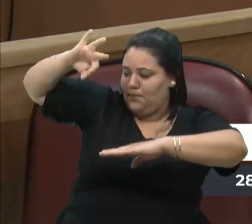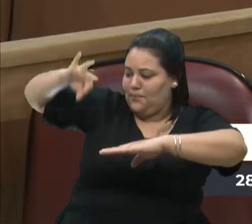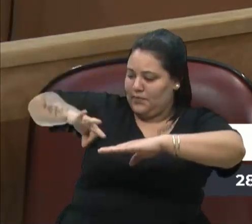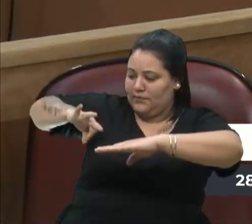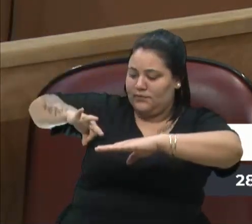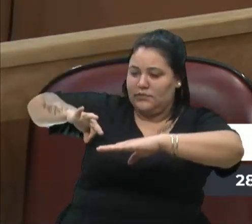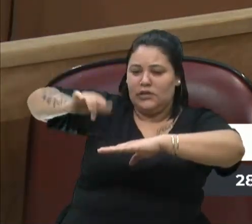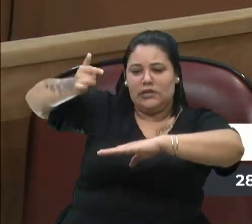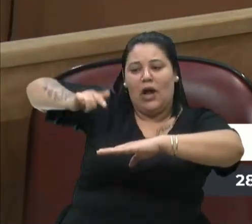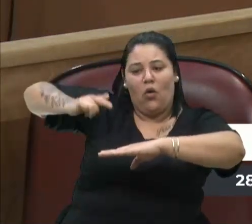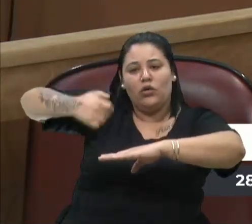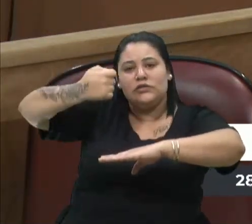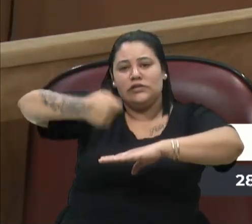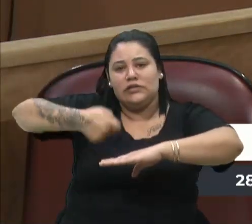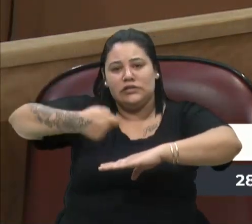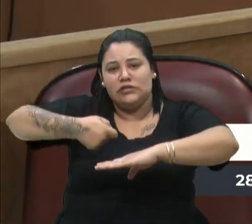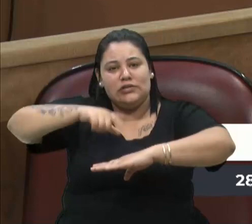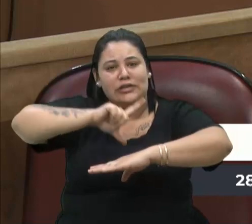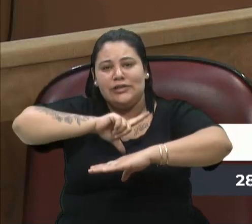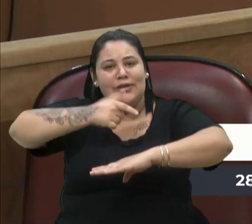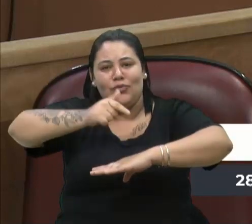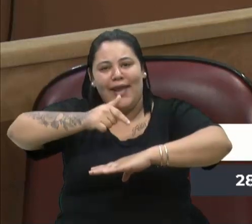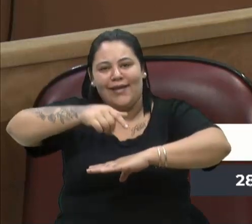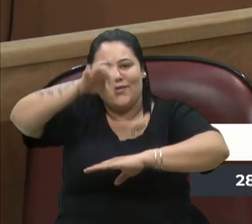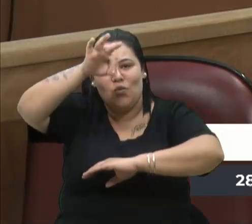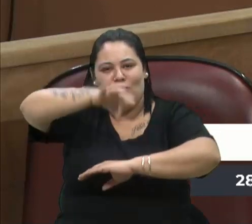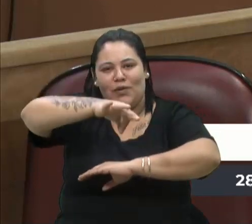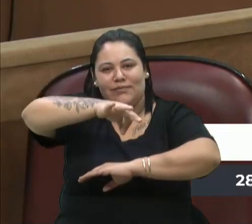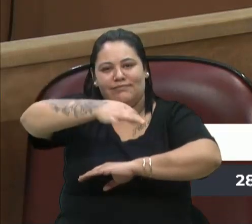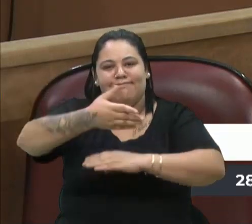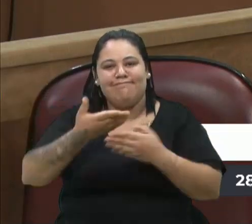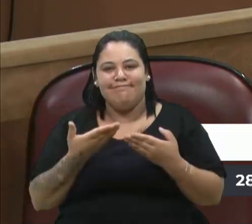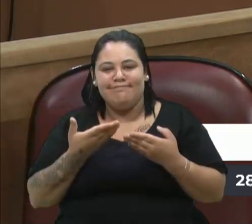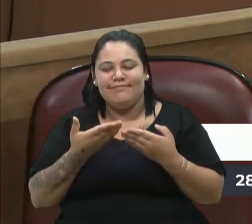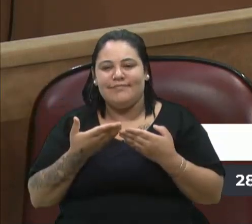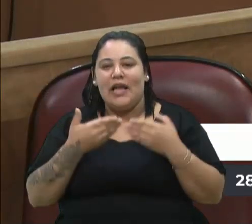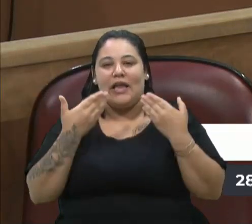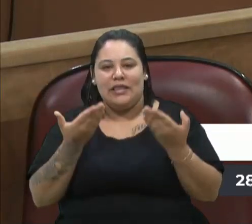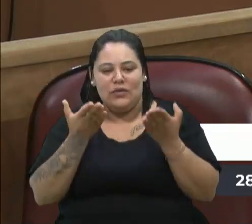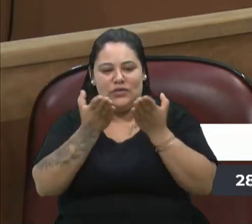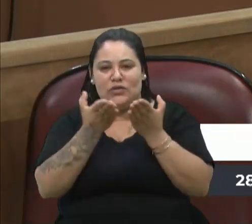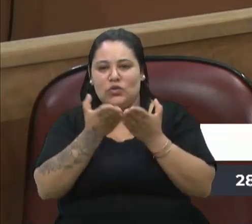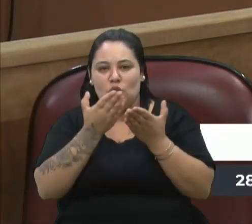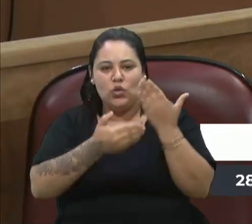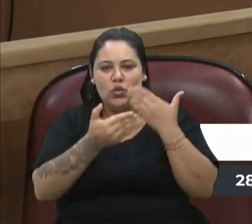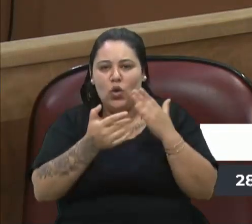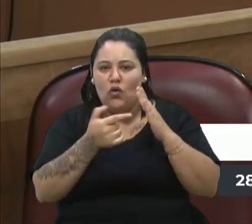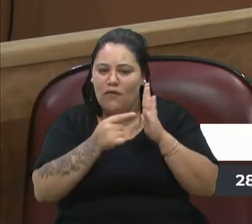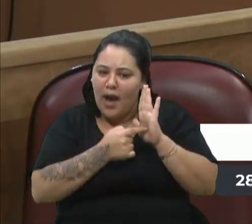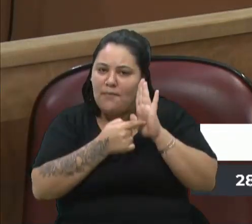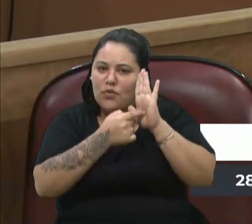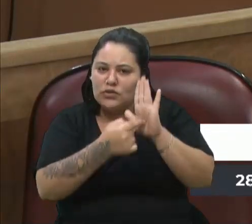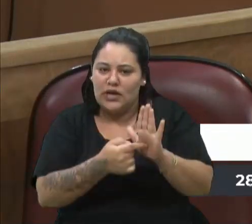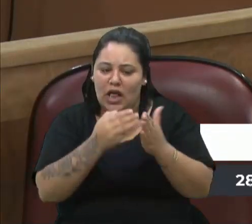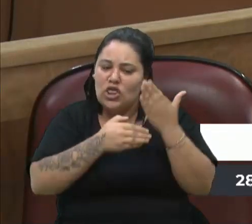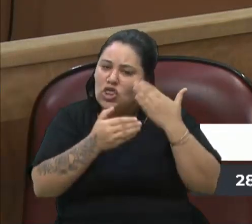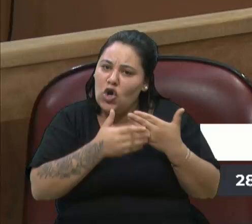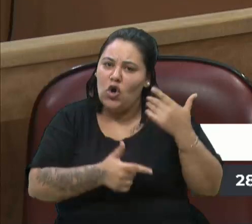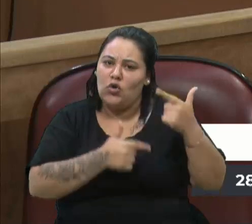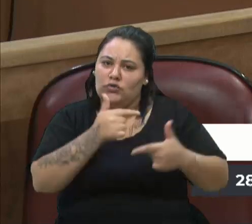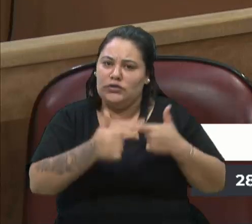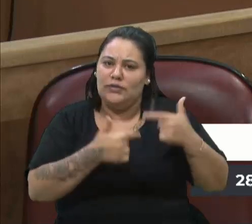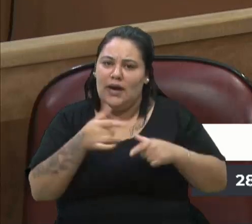vereador Lucas, não tem a parada de ônibus. Então, esse estudo todo vai mostrar todo esse trabalho